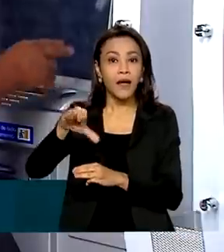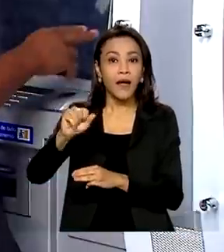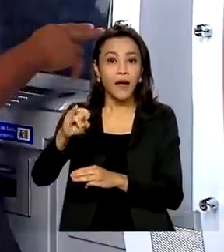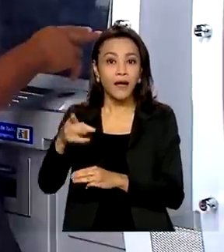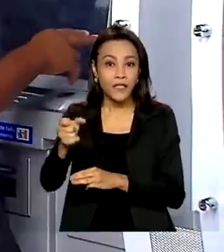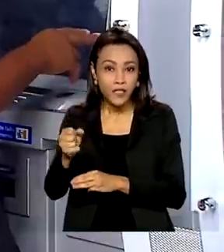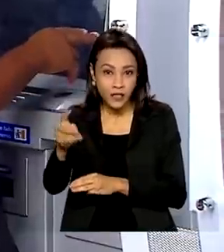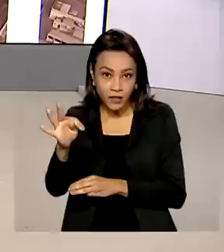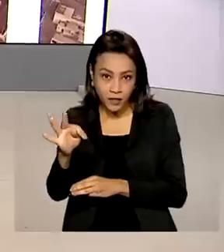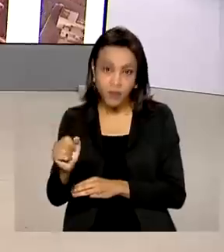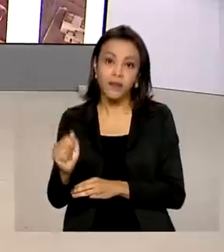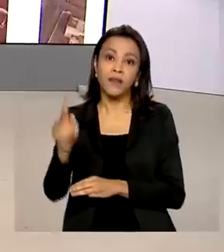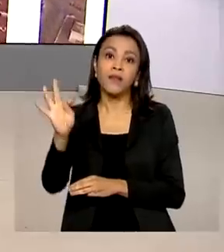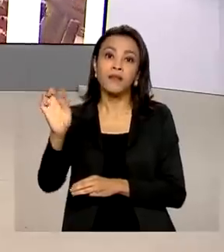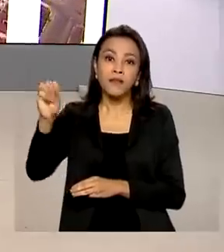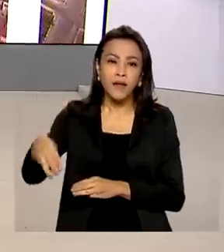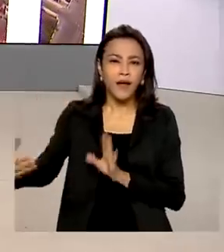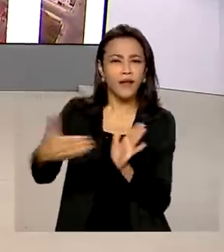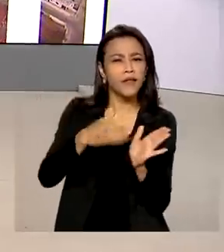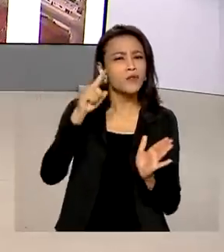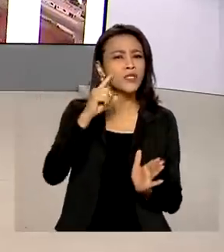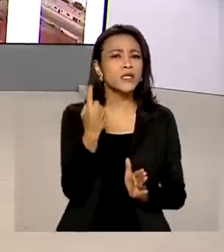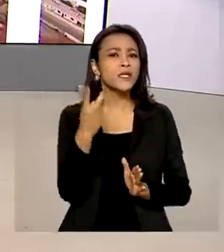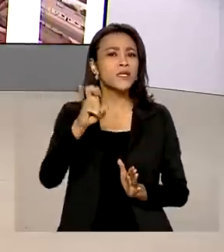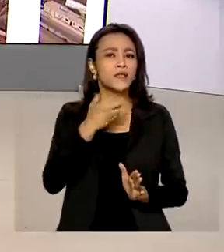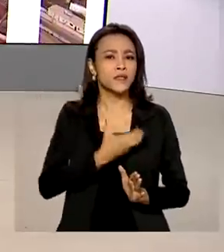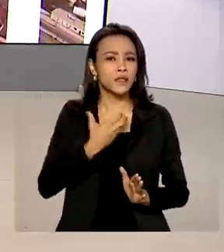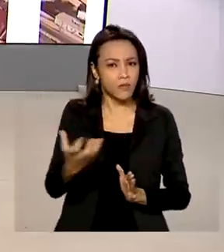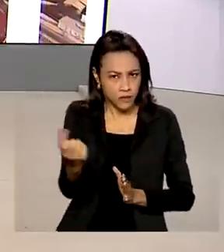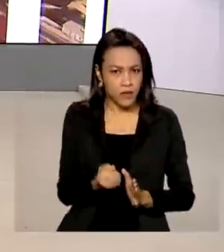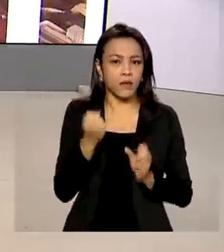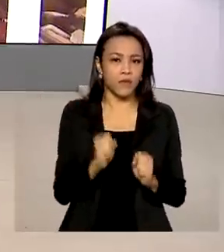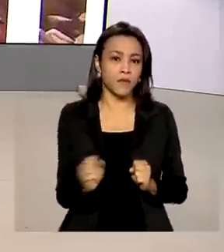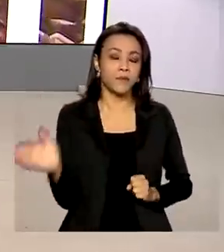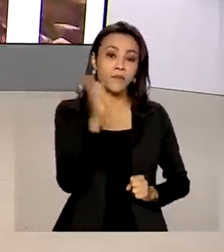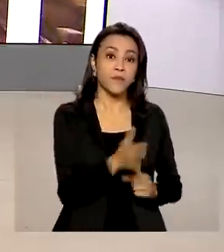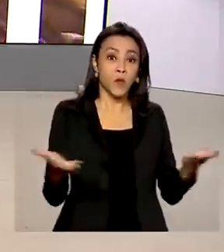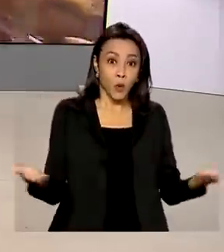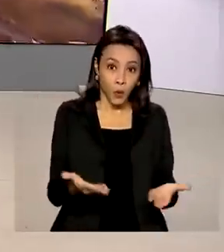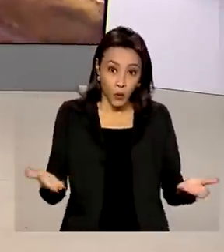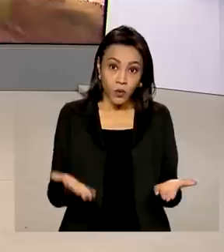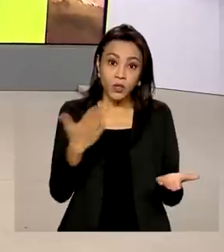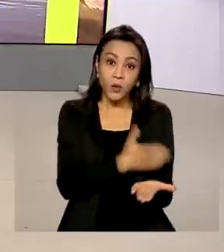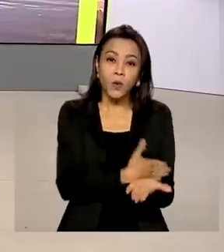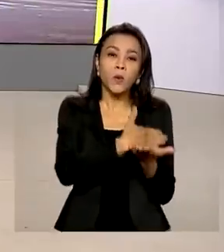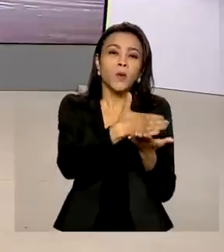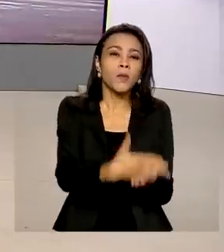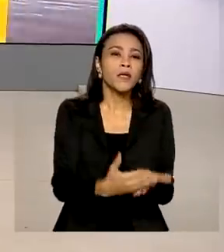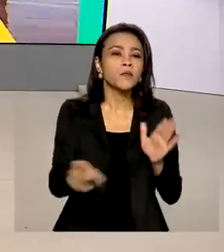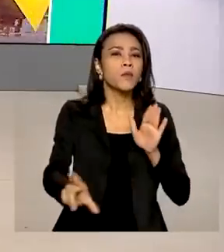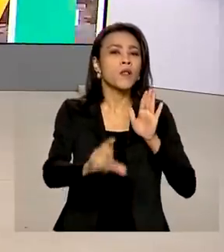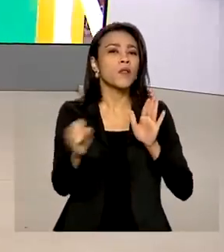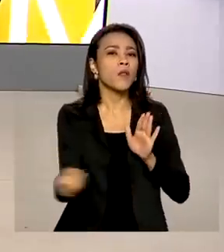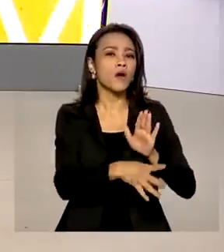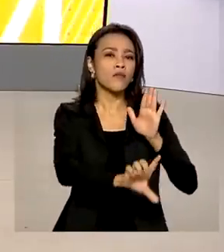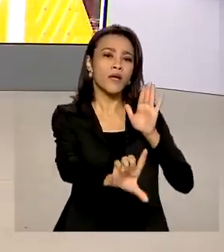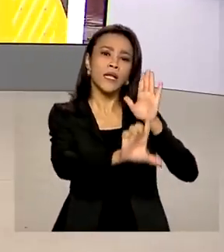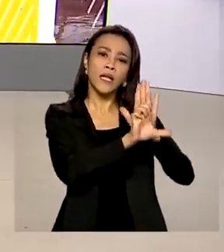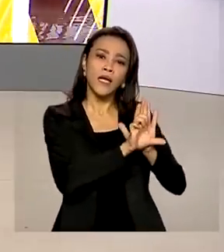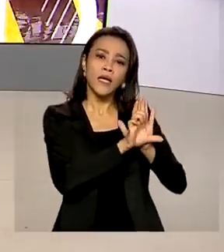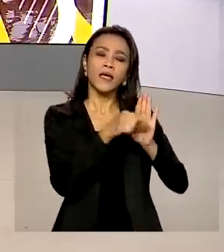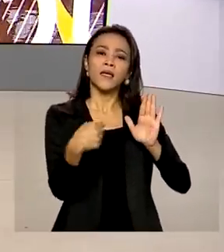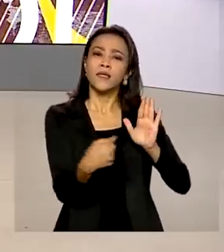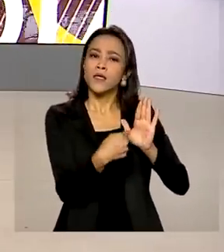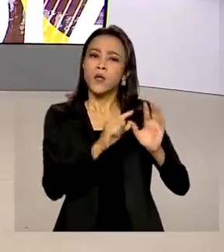15 de dezembro. Está em vigor, a partir de hoje, a nova lei do voo simples para reduzir custos e dar mais